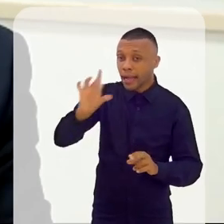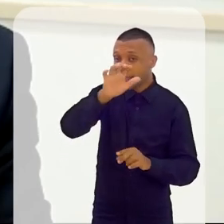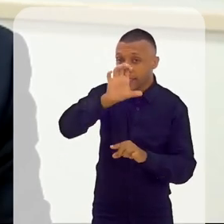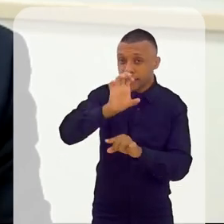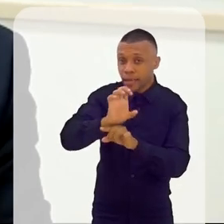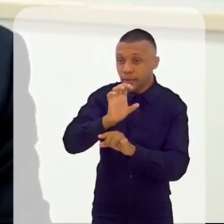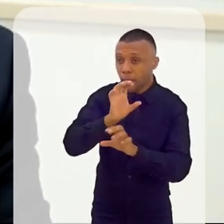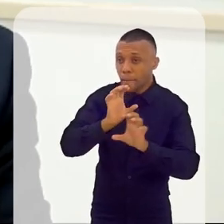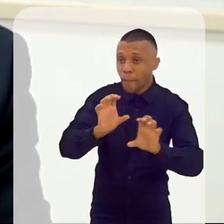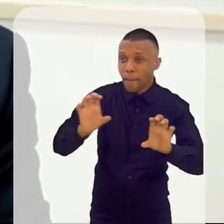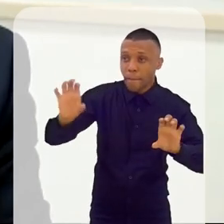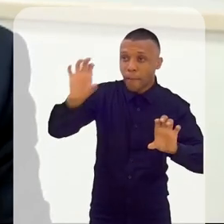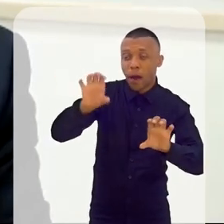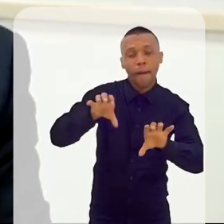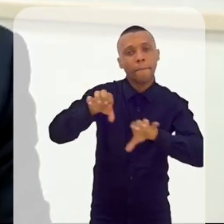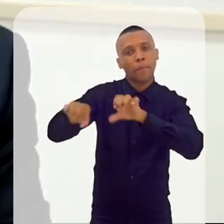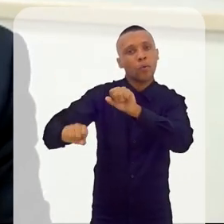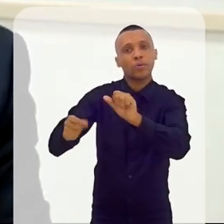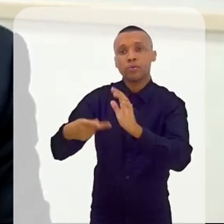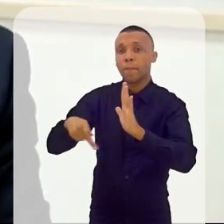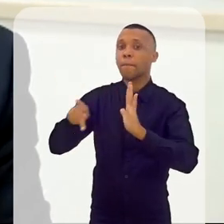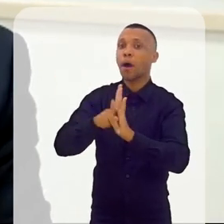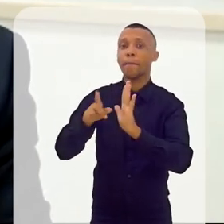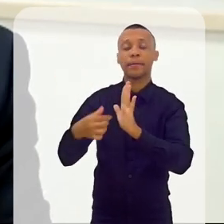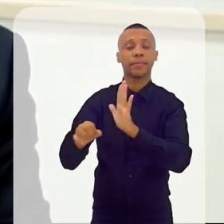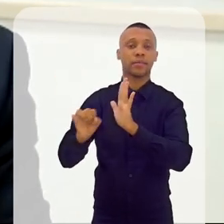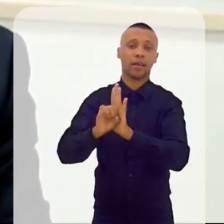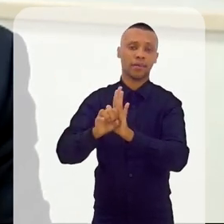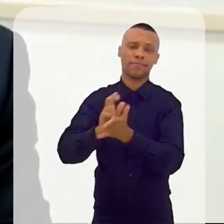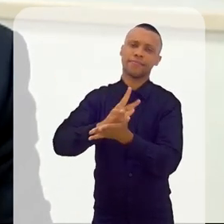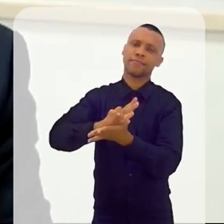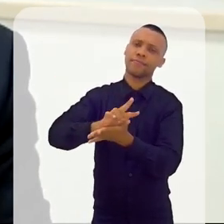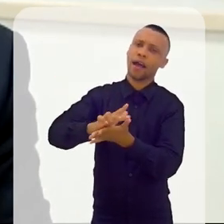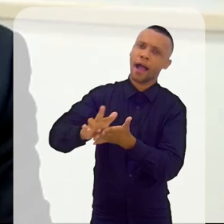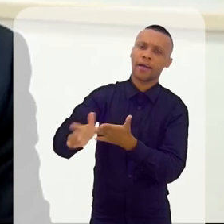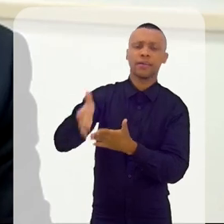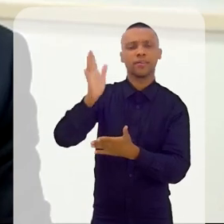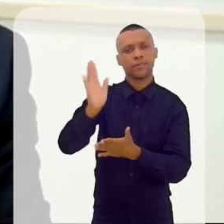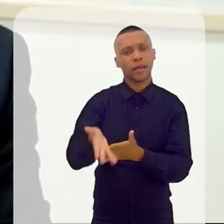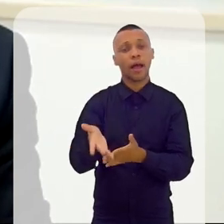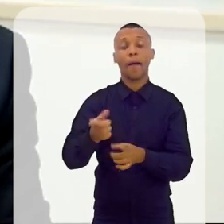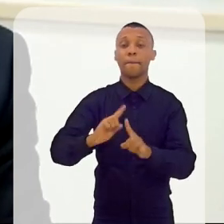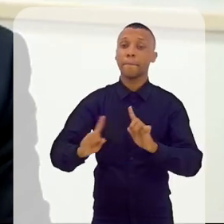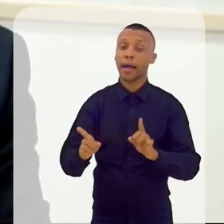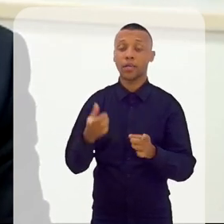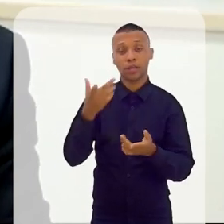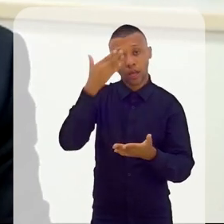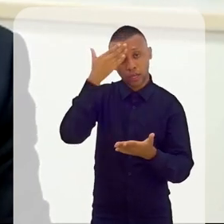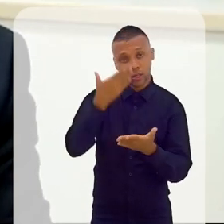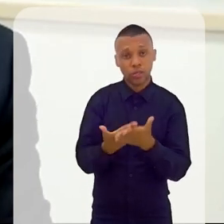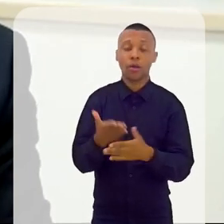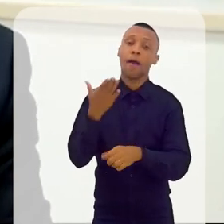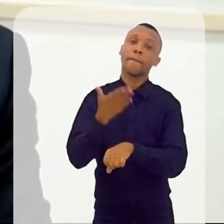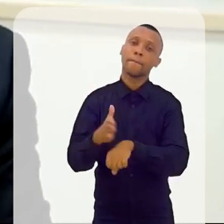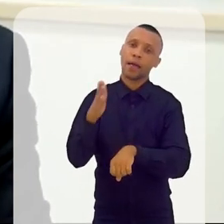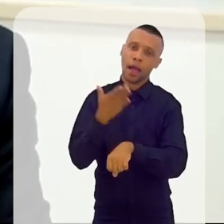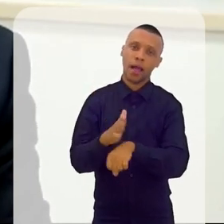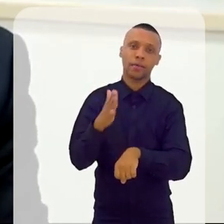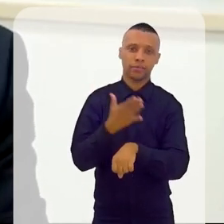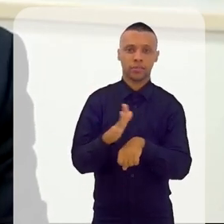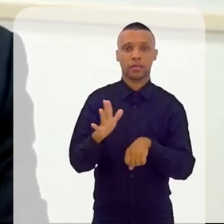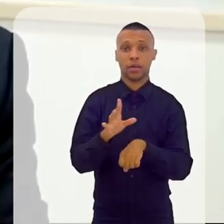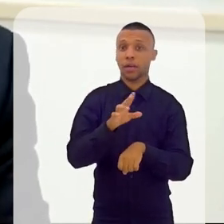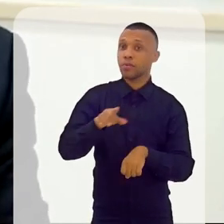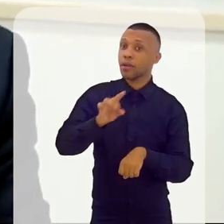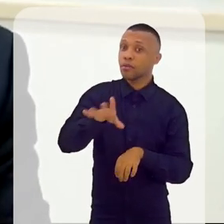cada cidade busque a sua identidade. Várias delas já fazem isso, mas acho que deveria ser uma prática, porque não só